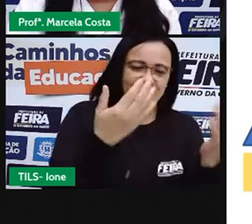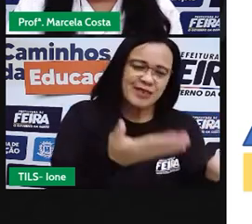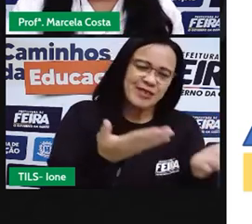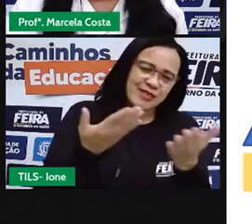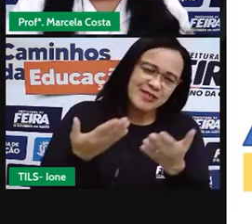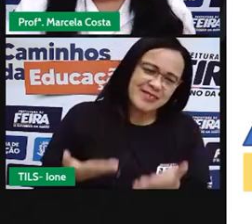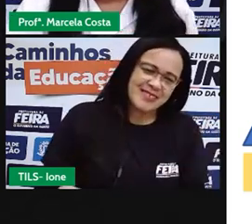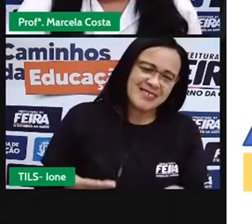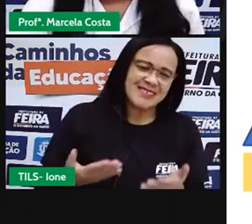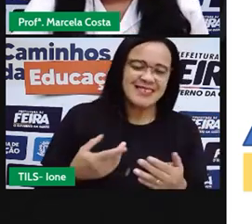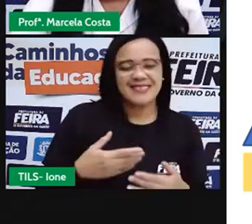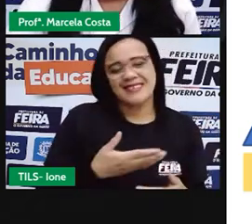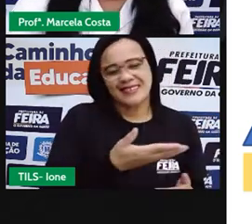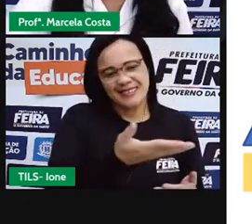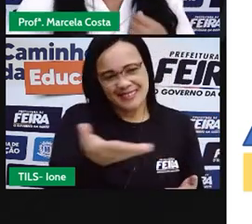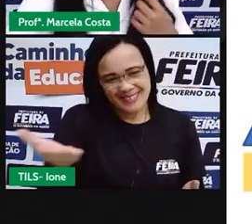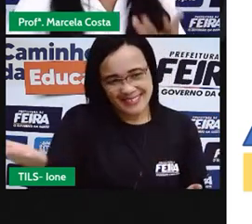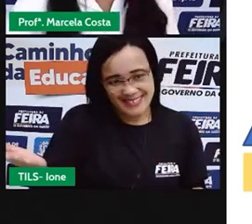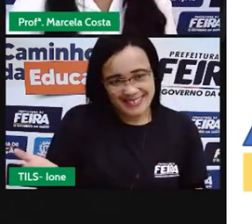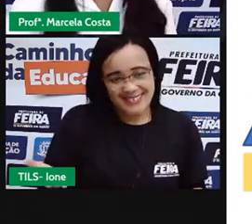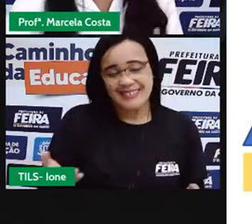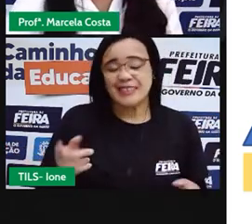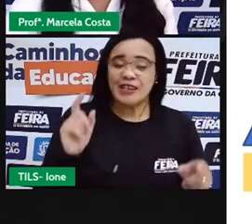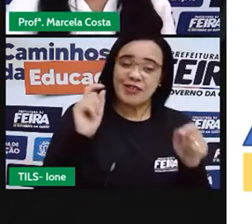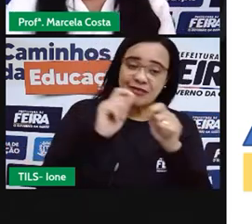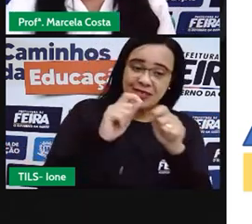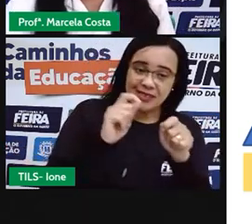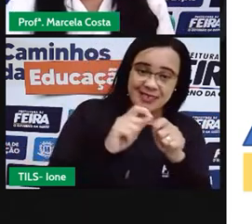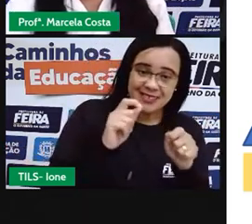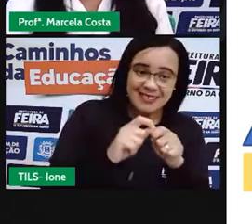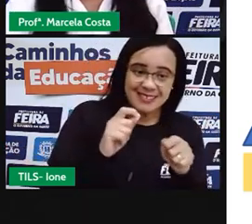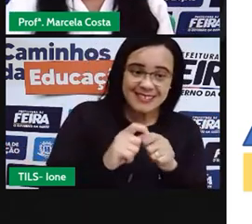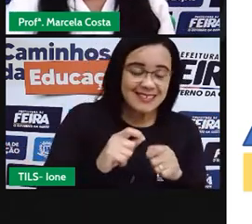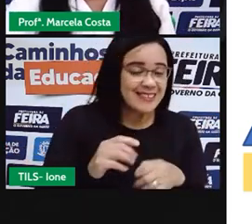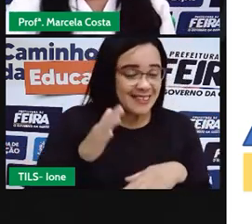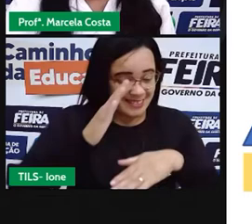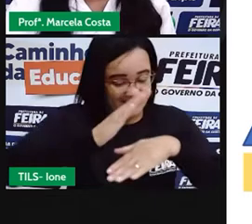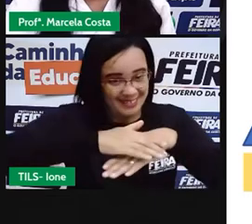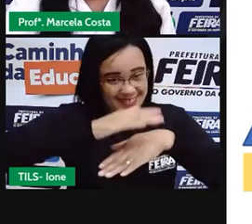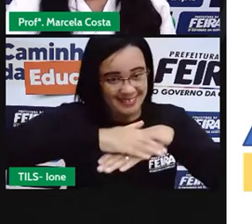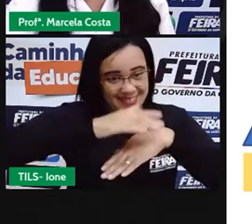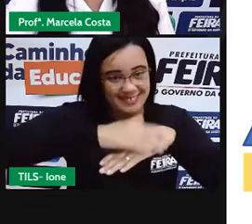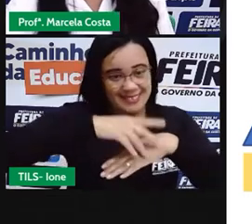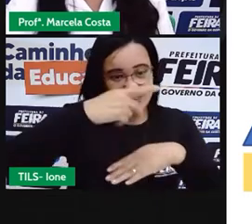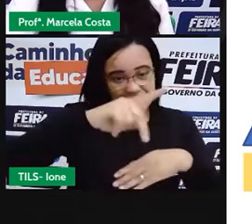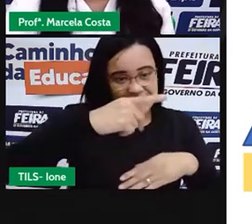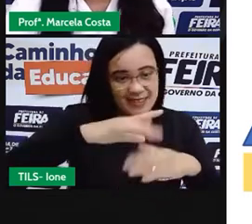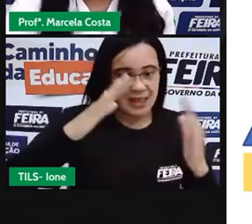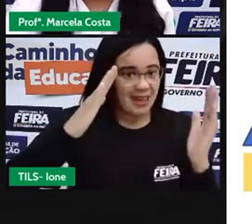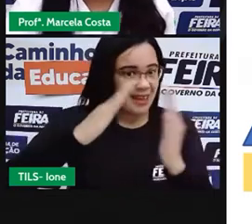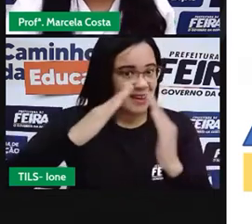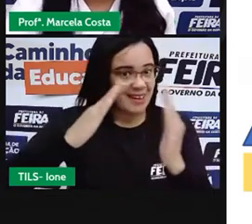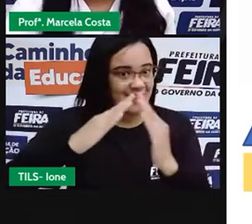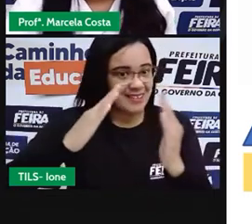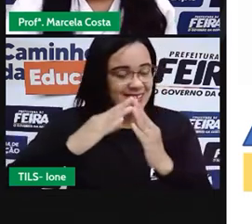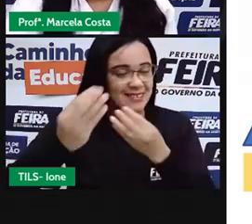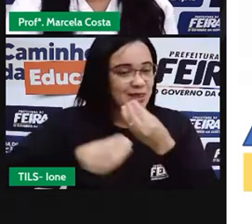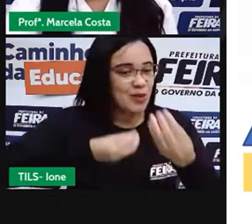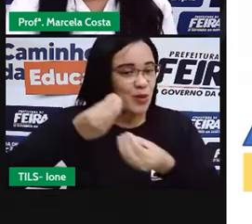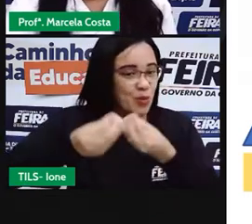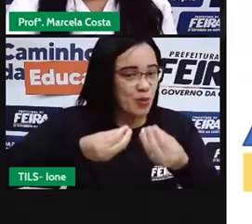a fazer representar essas figuras aí em casa para isso